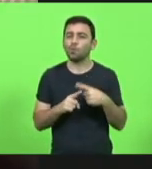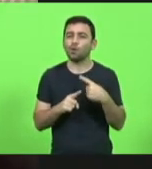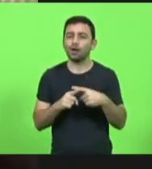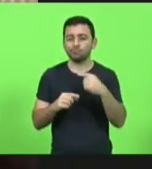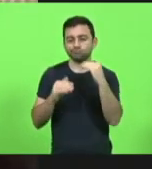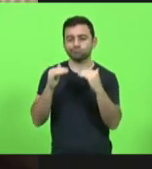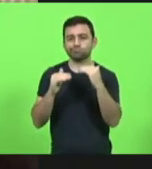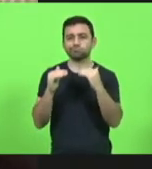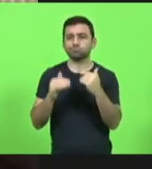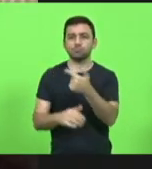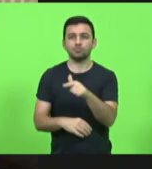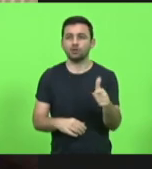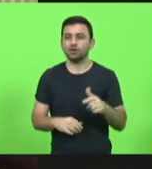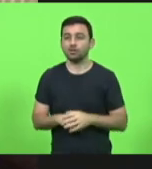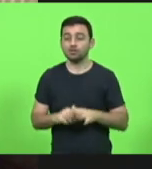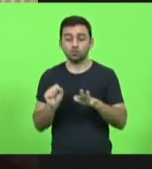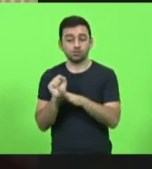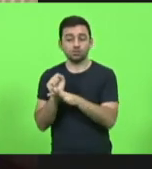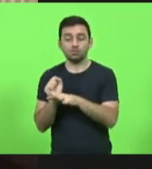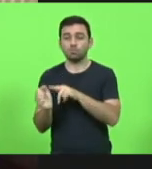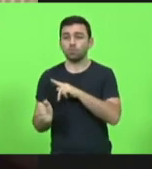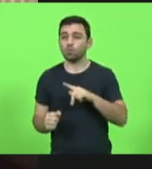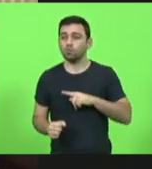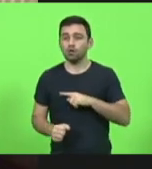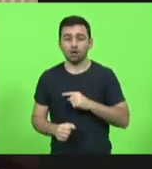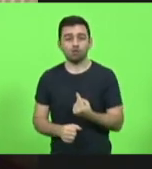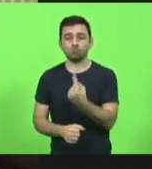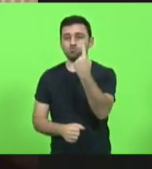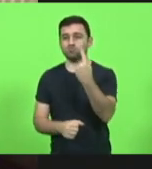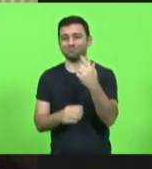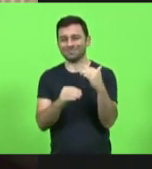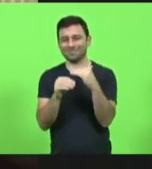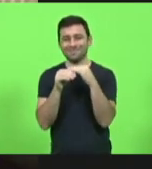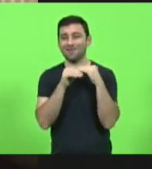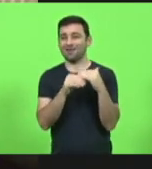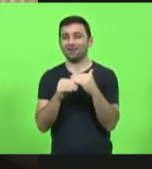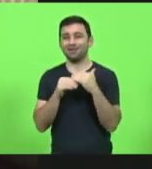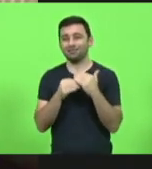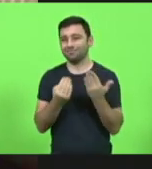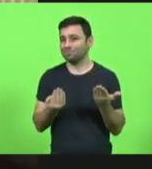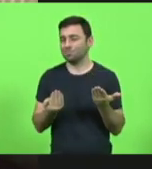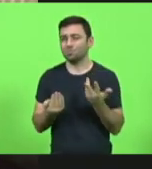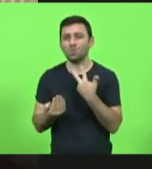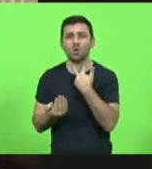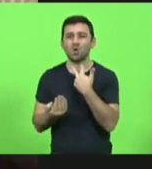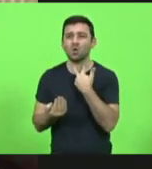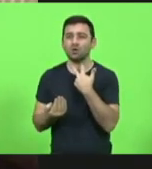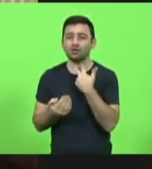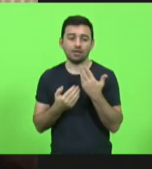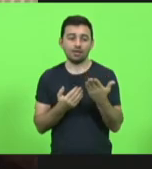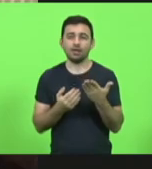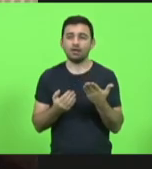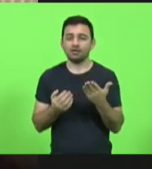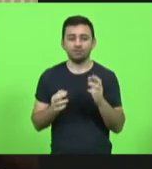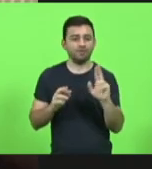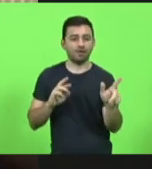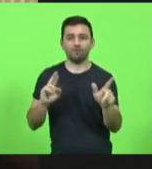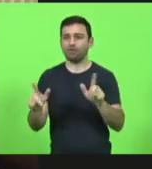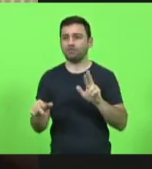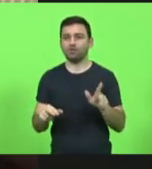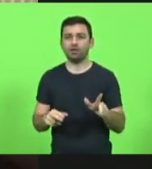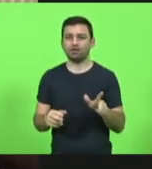Segurança pública é uma só. Nós não podemos entender de ter segurança pública diferenciada,